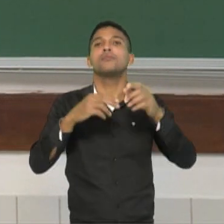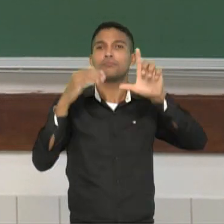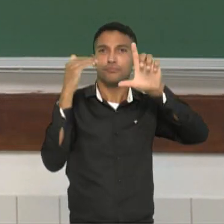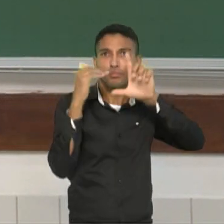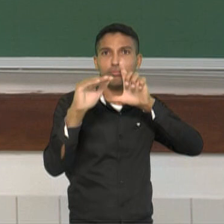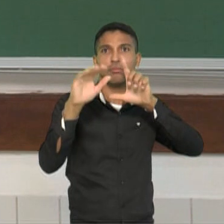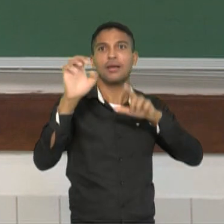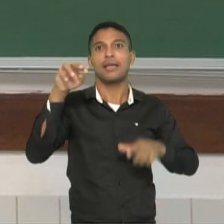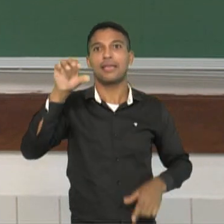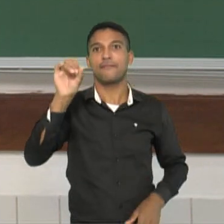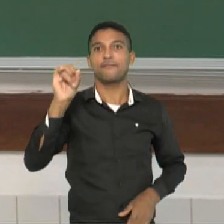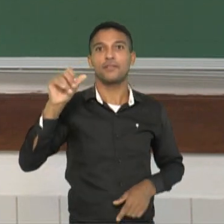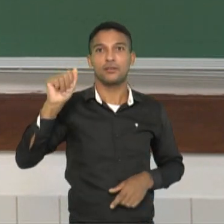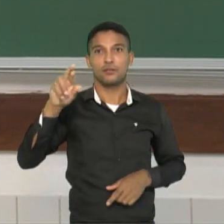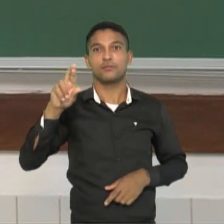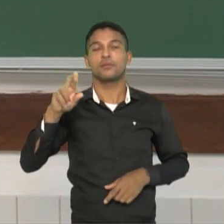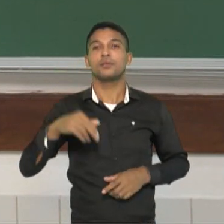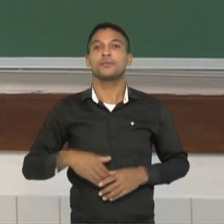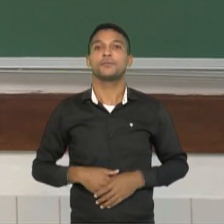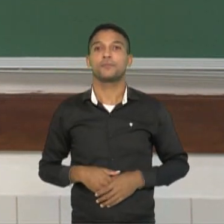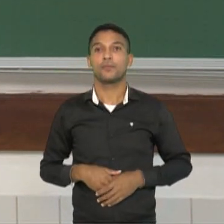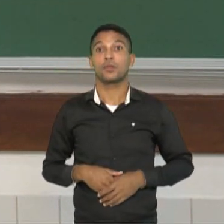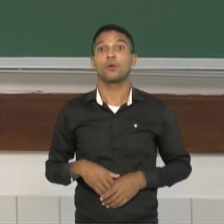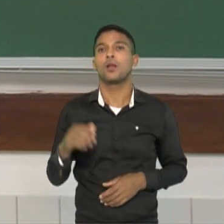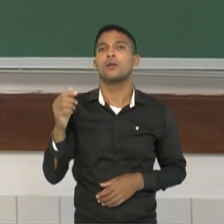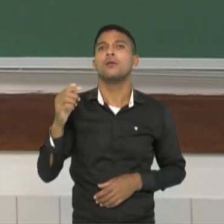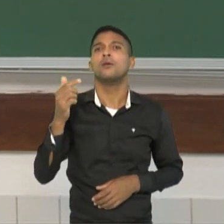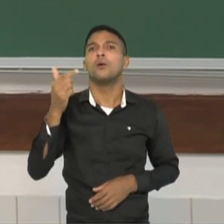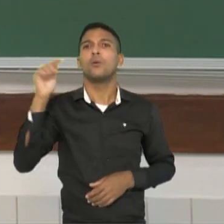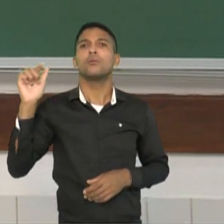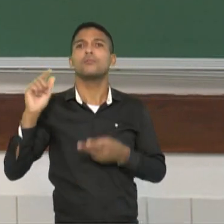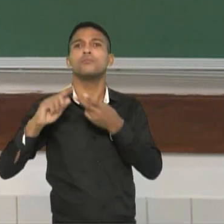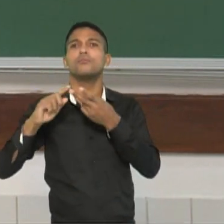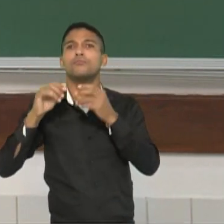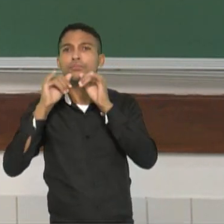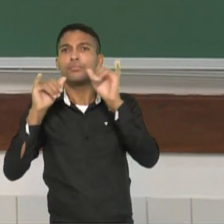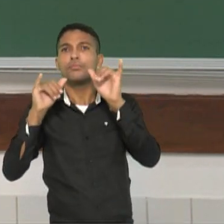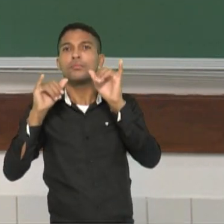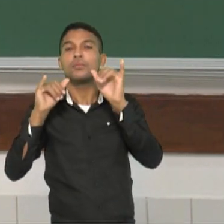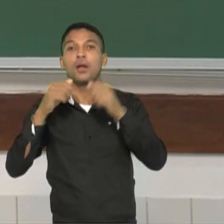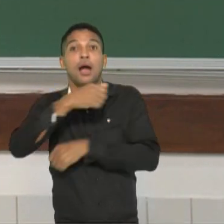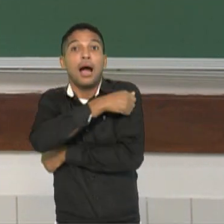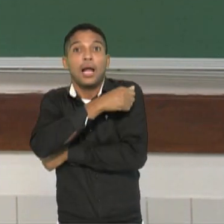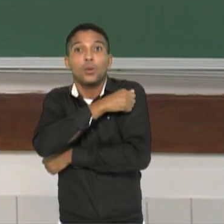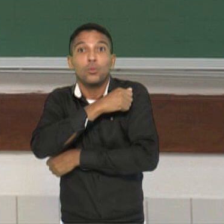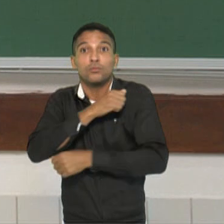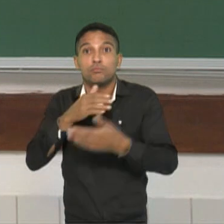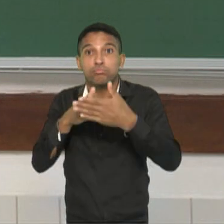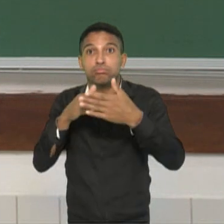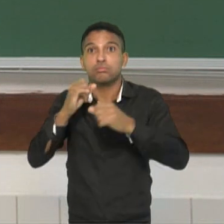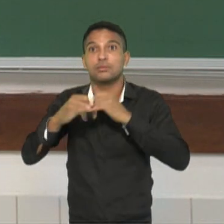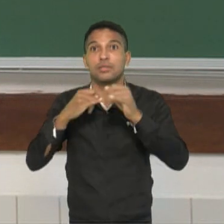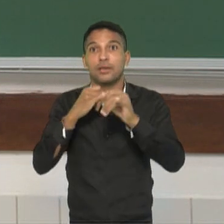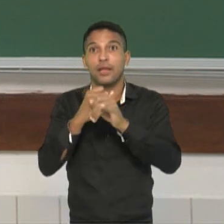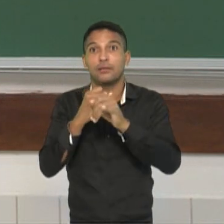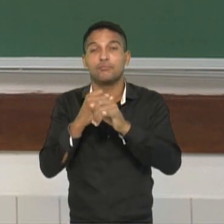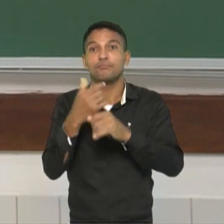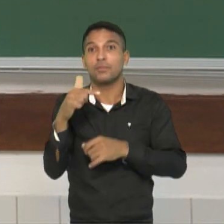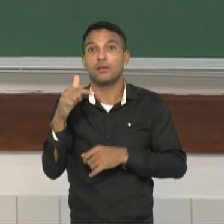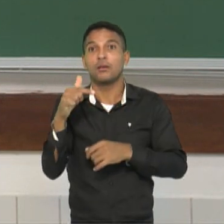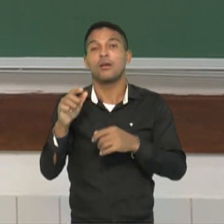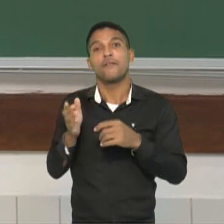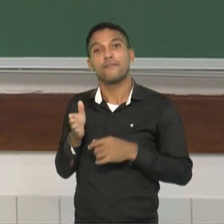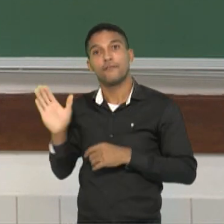para que devolvam as atividades na sua escola, de modo que o seu professor possa corrigir e atribuir uma nota.